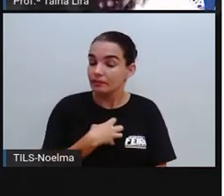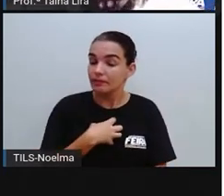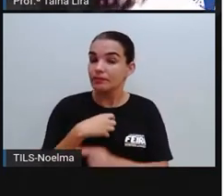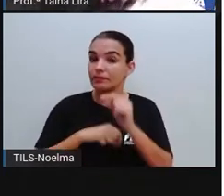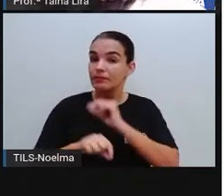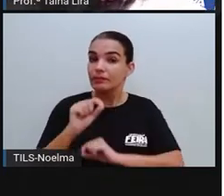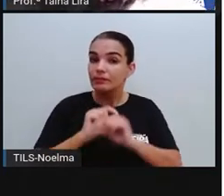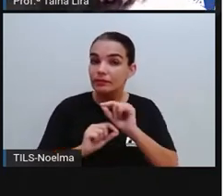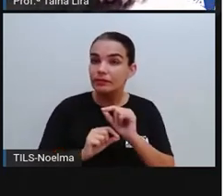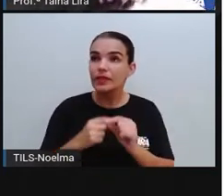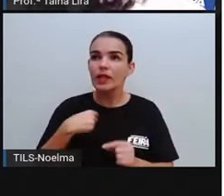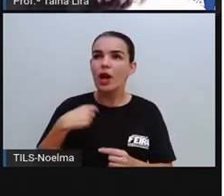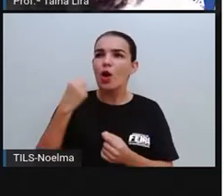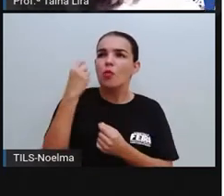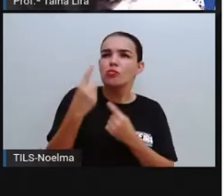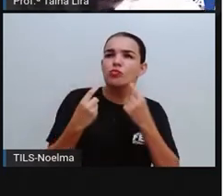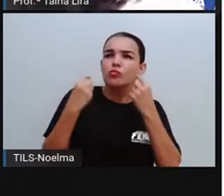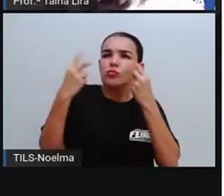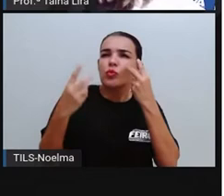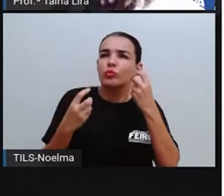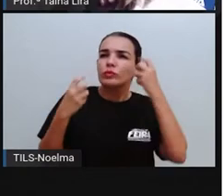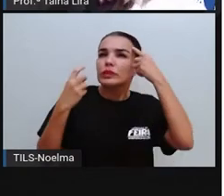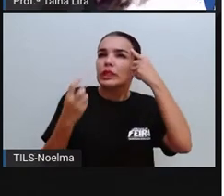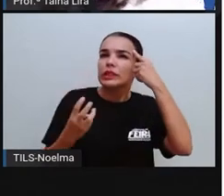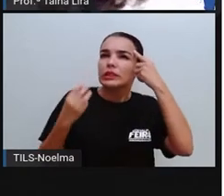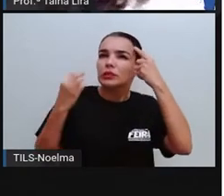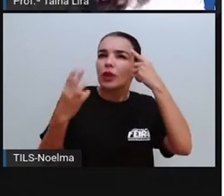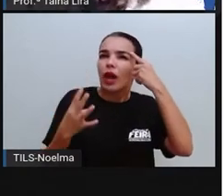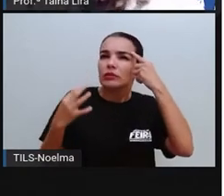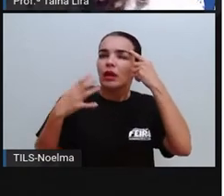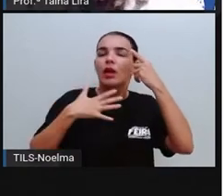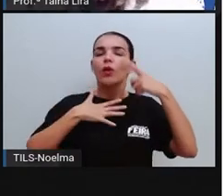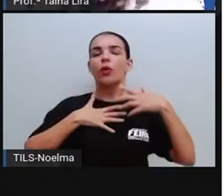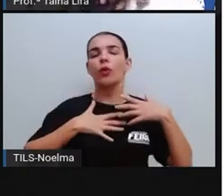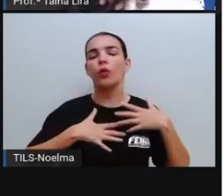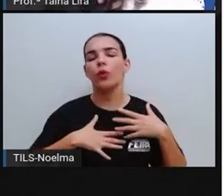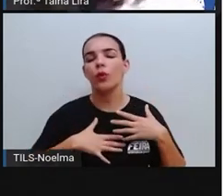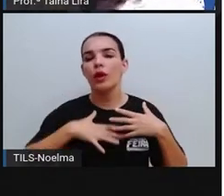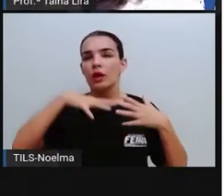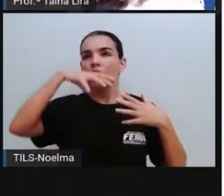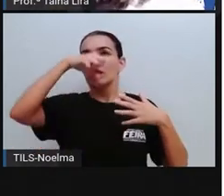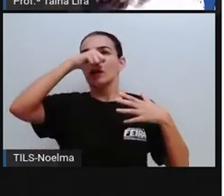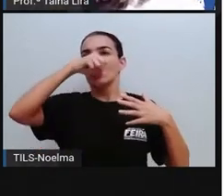dez. Inclusive, lá no início do ano letivo, a gente falou,